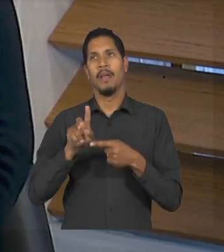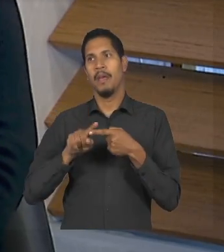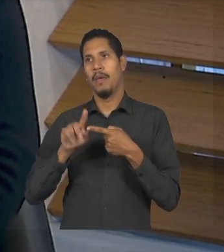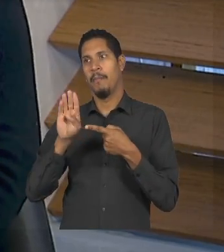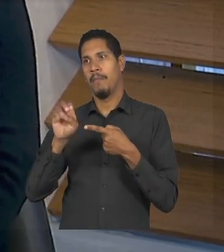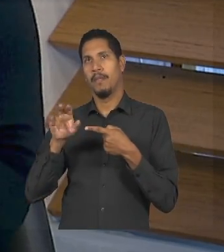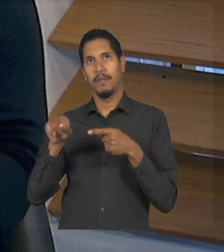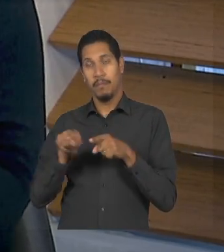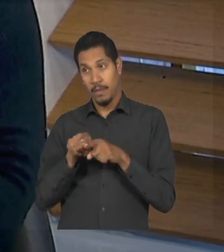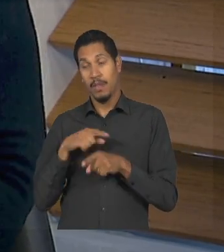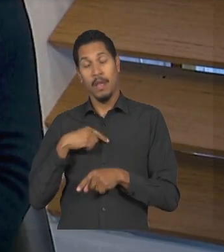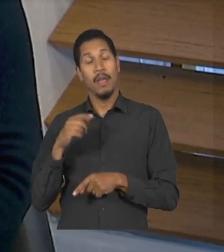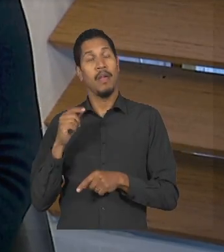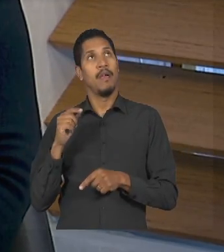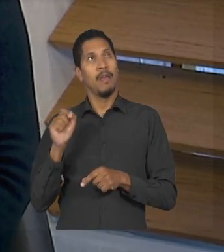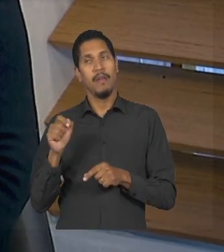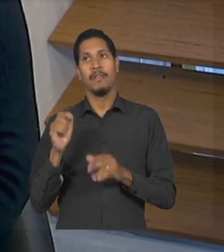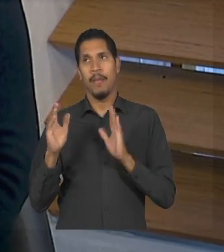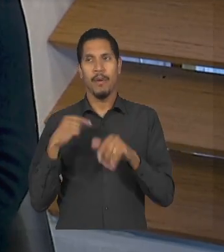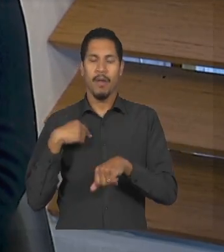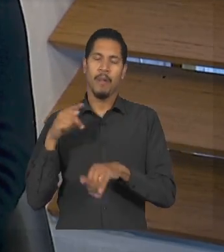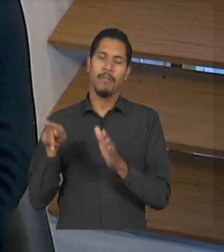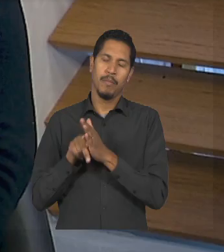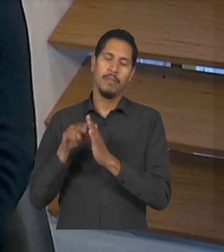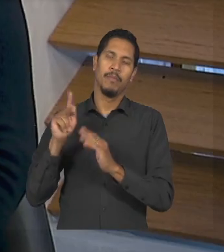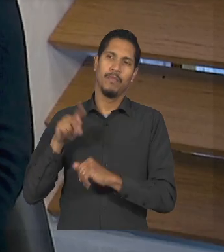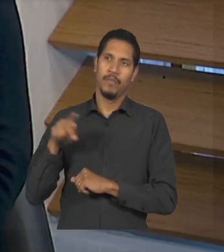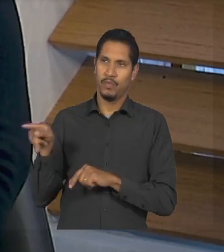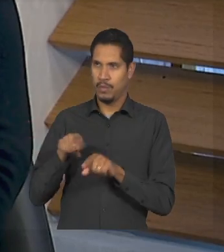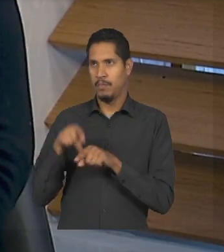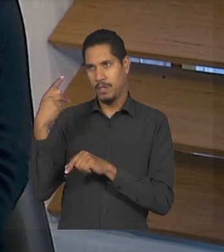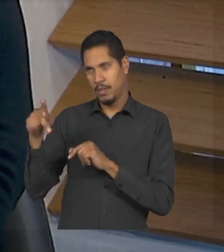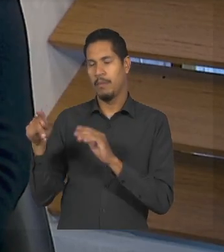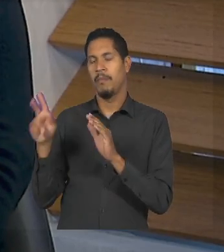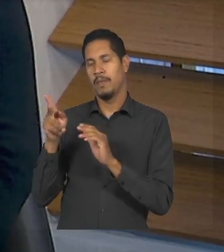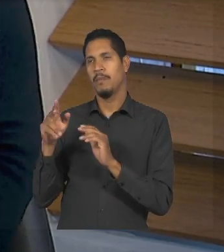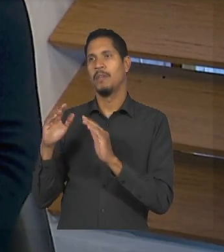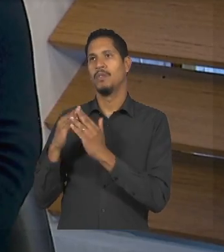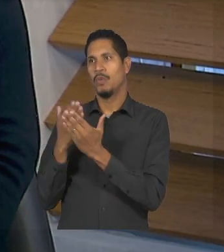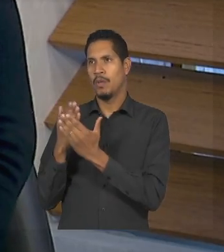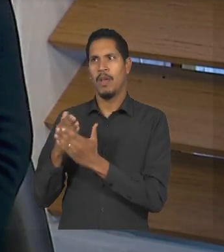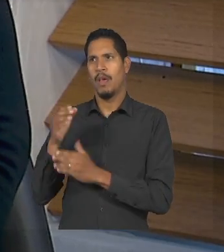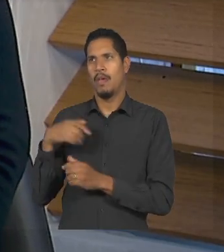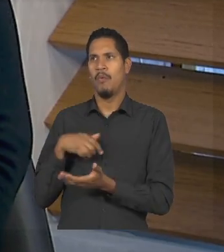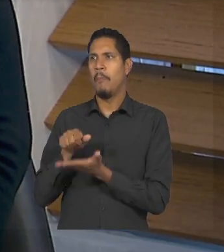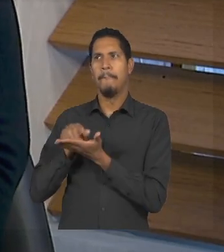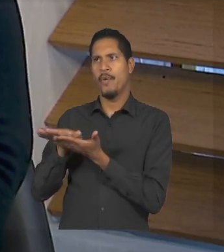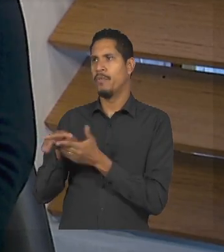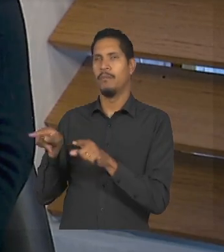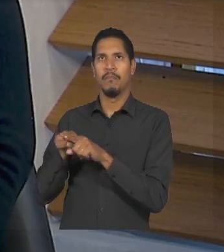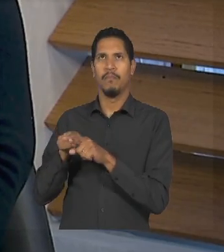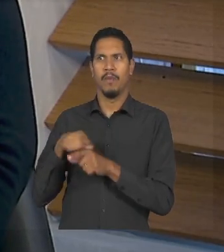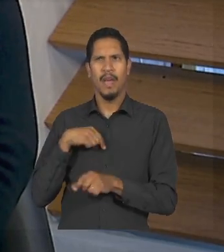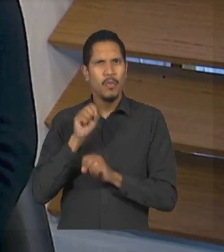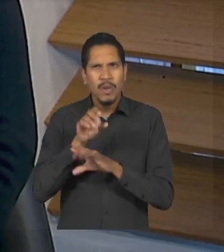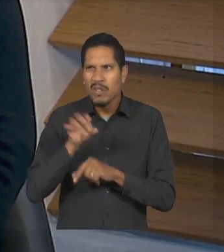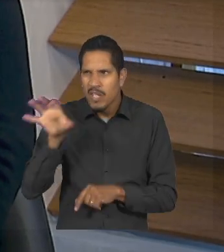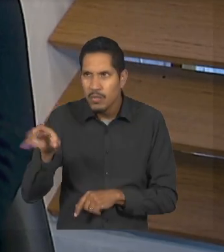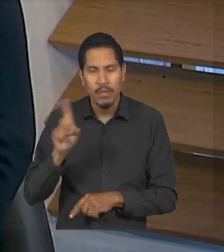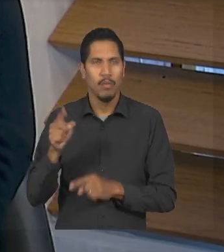professora do ensino médio nessa escola e pedi demissão porque não era nada daquilo que eu acreditava sobre educação